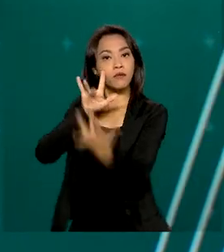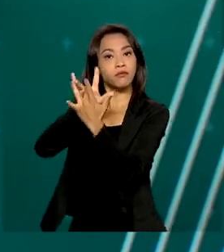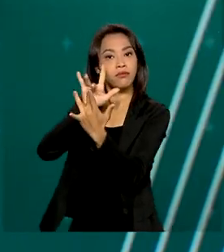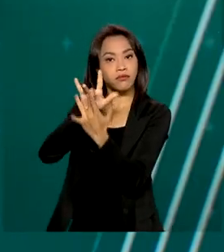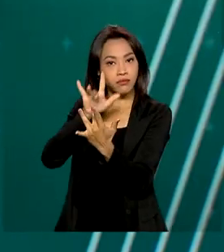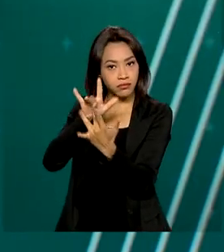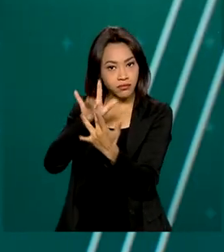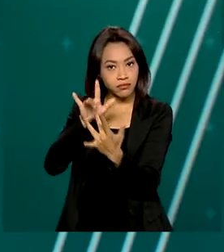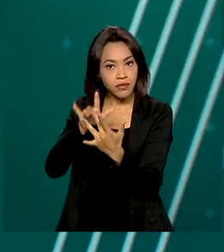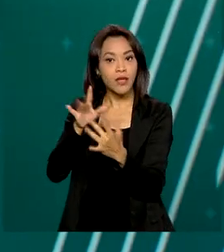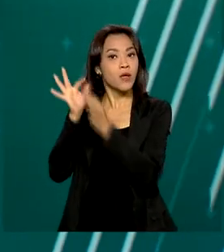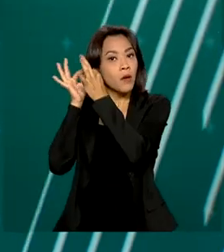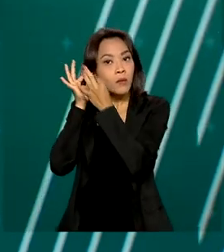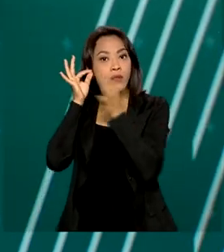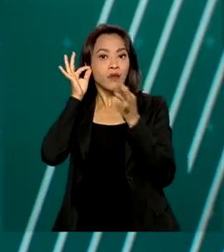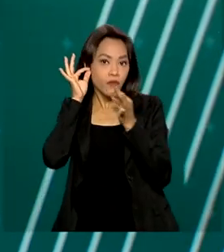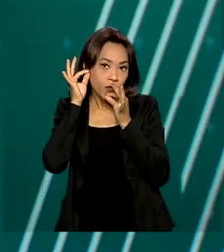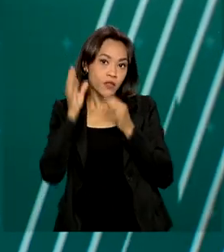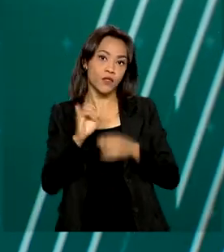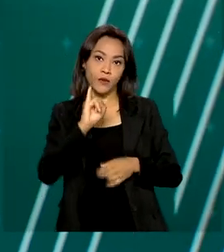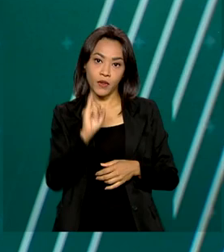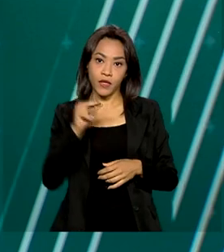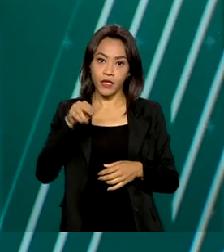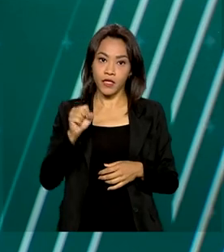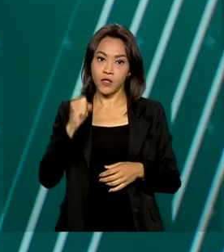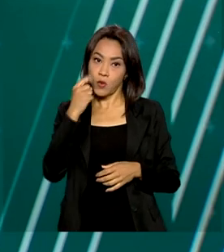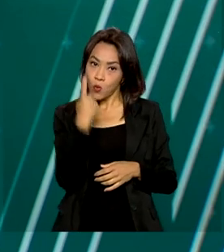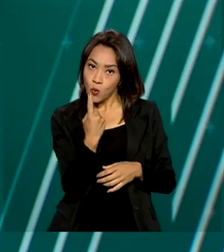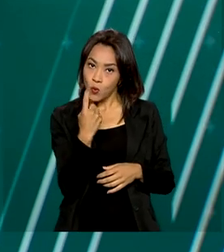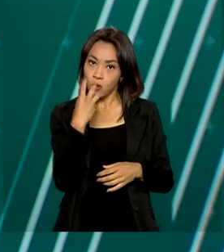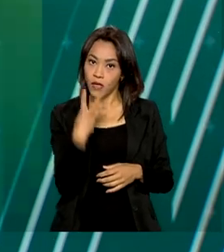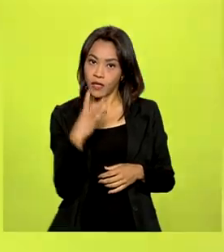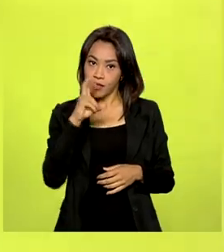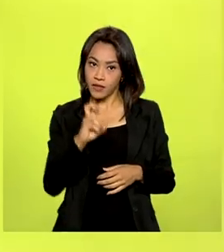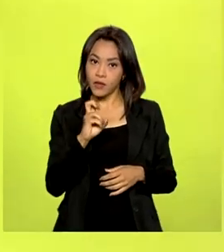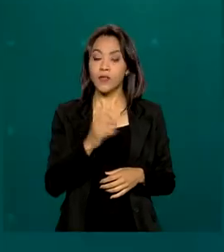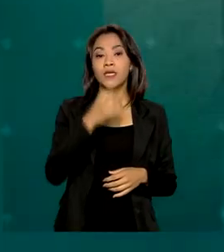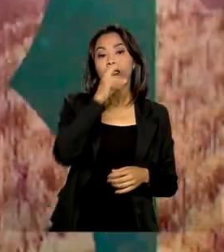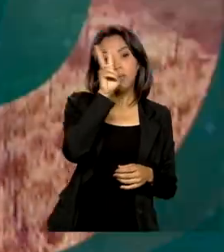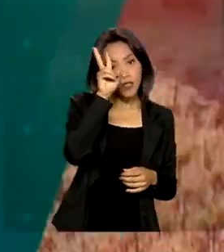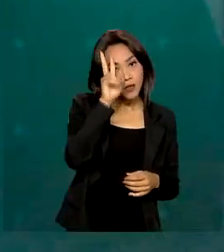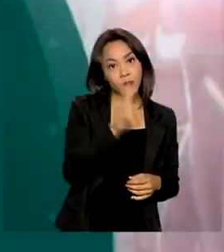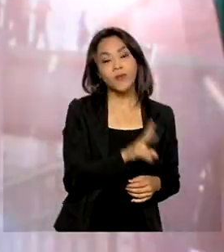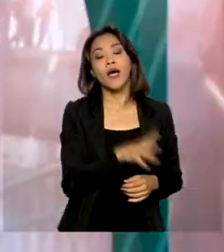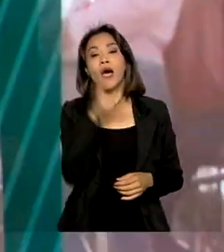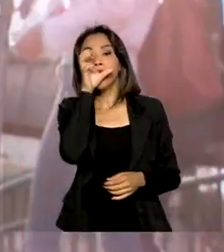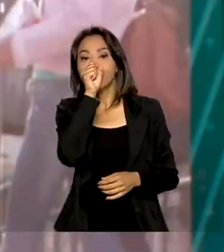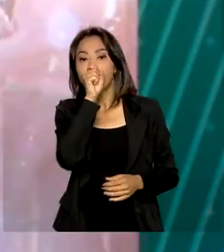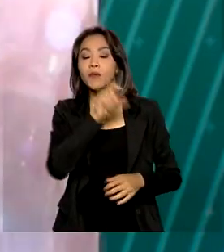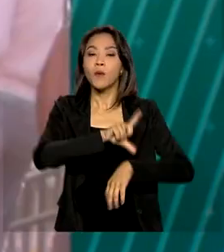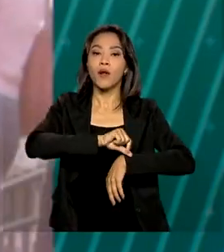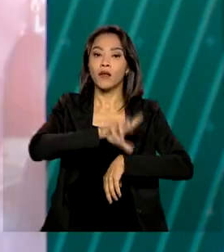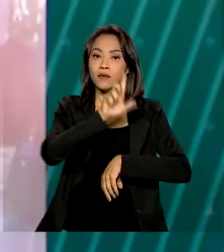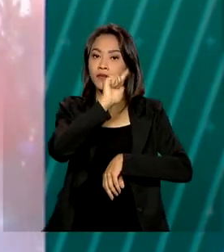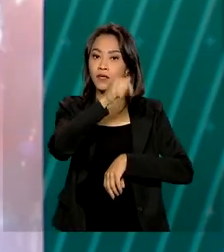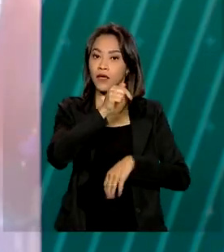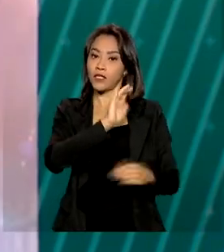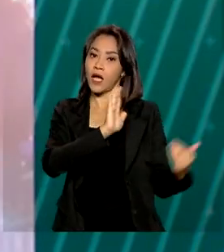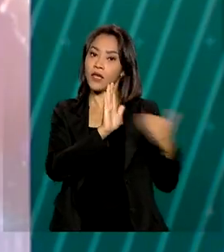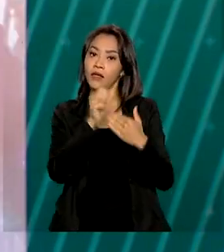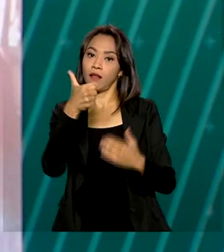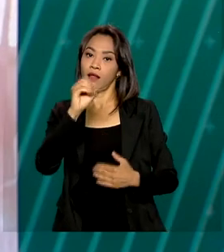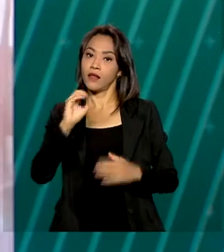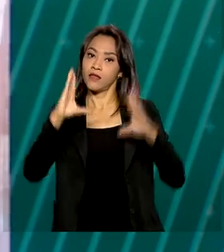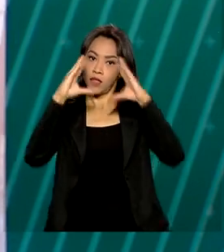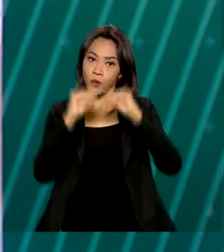INSS. Por telefone, a Central 135, de segunda a sábado, de 7 às 10 horas da noite. Outra